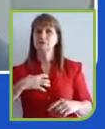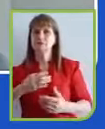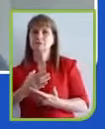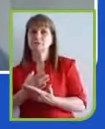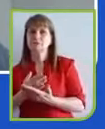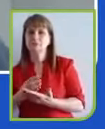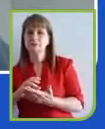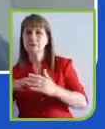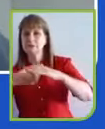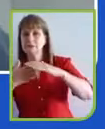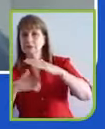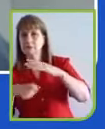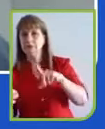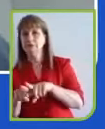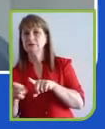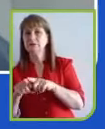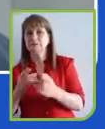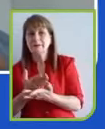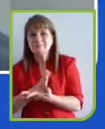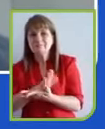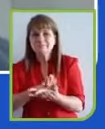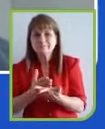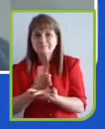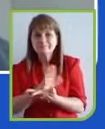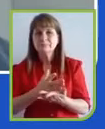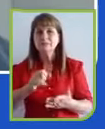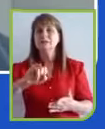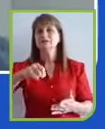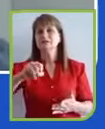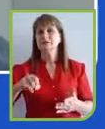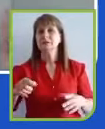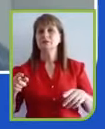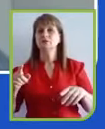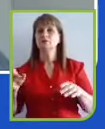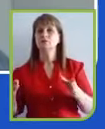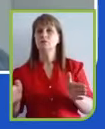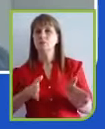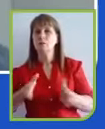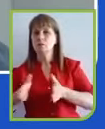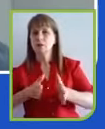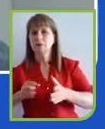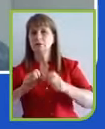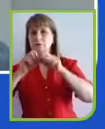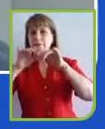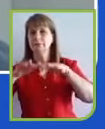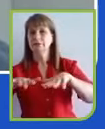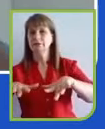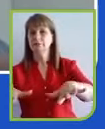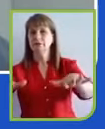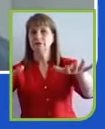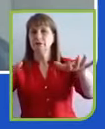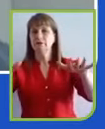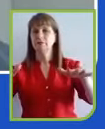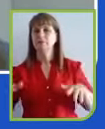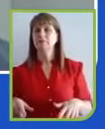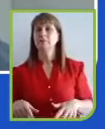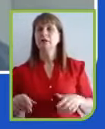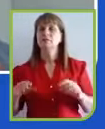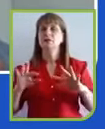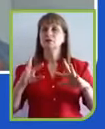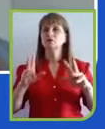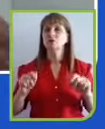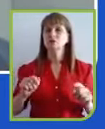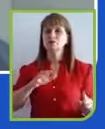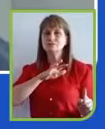que é a pandemia, tem tudo a ver com sustentabilidade. Porque todos os impactos que, de alguma maneira, a sociedade